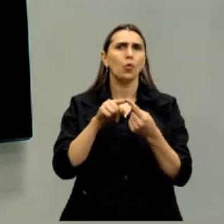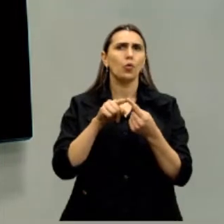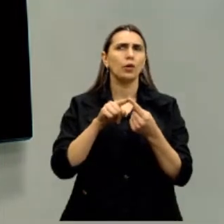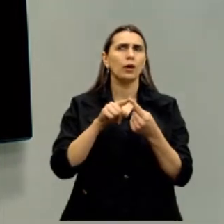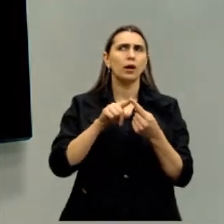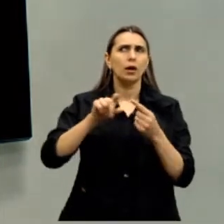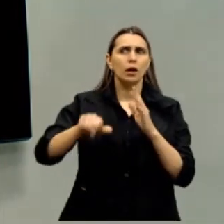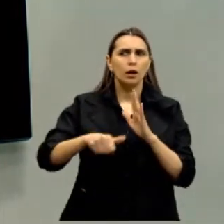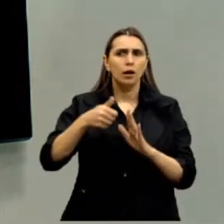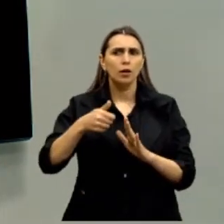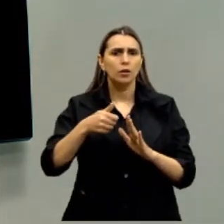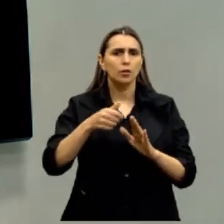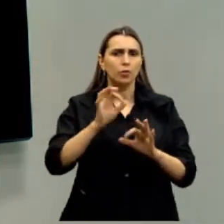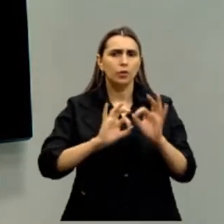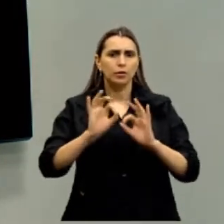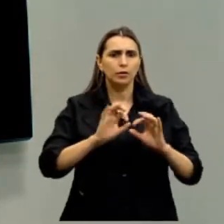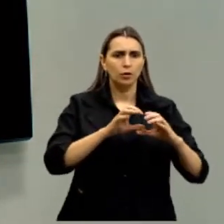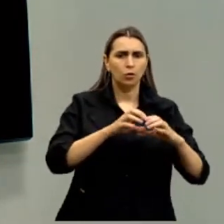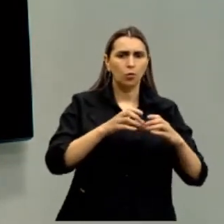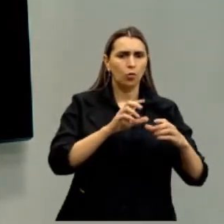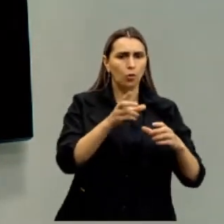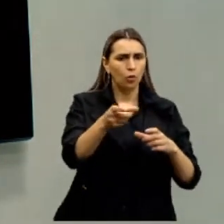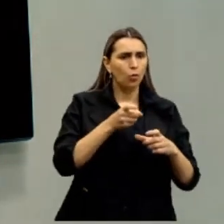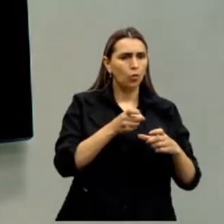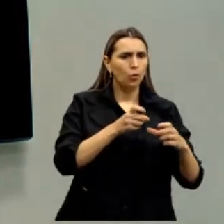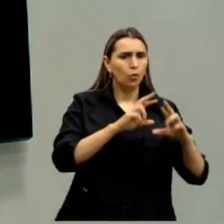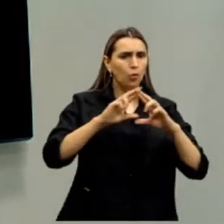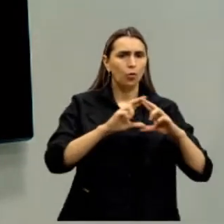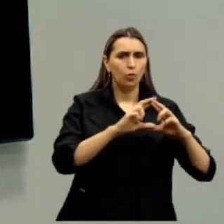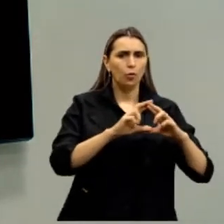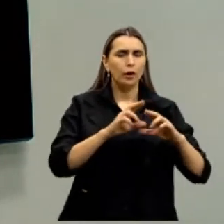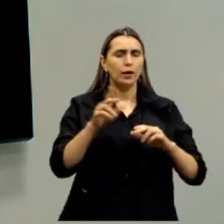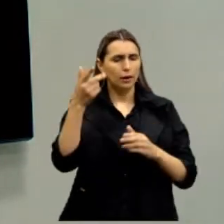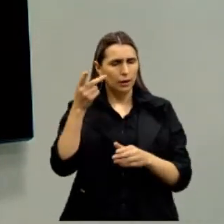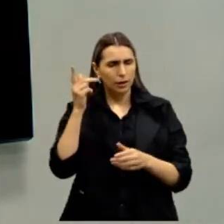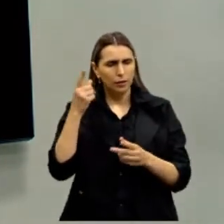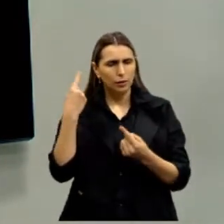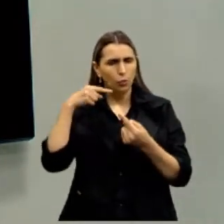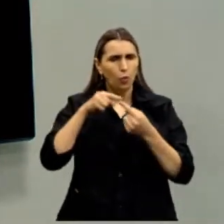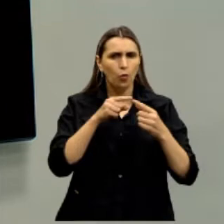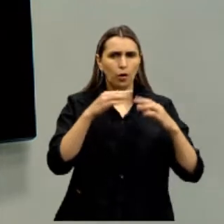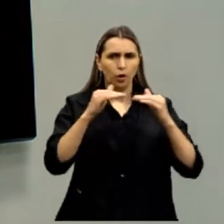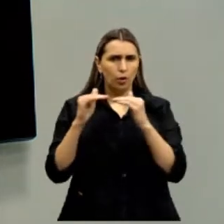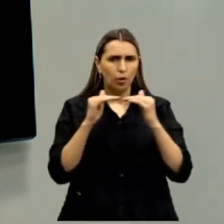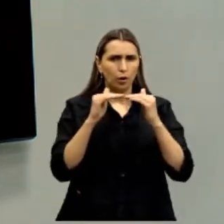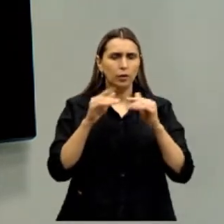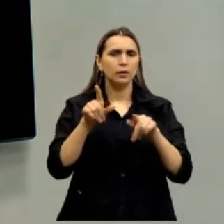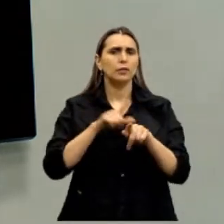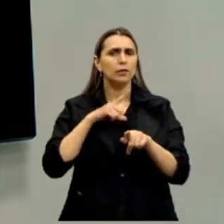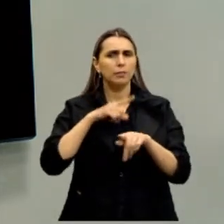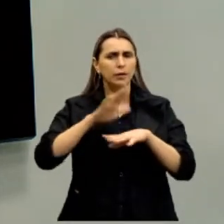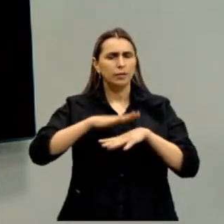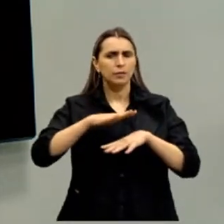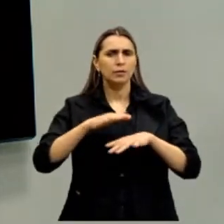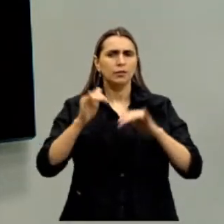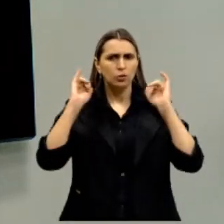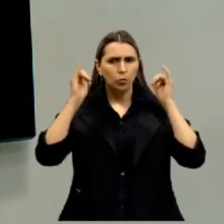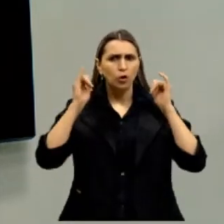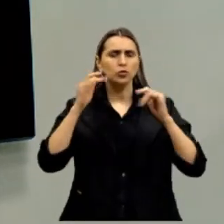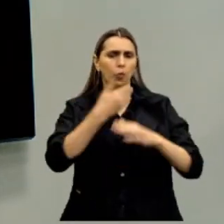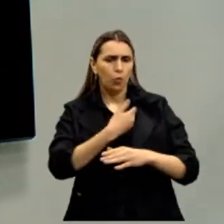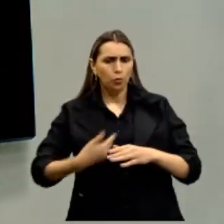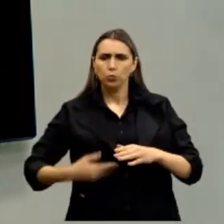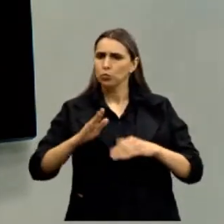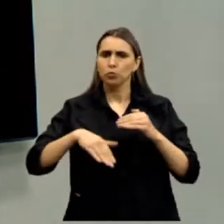reciclagem, separar o lixo? Sim. É buscar igualdade? Sim. É buscar mais transporte público? Sim. Tudo isso é fazer política.